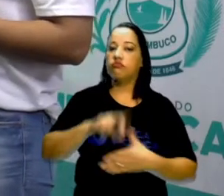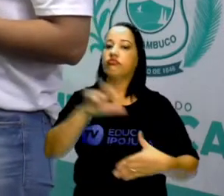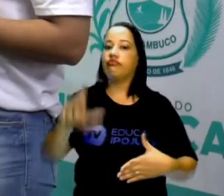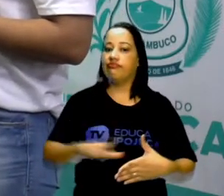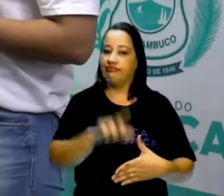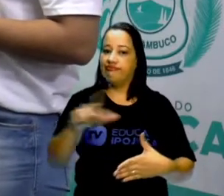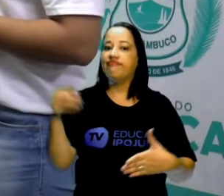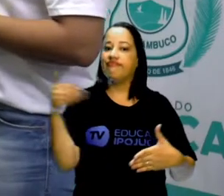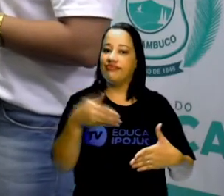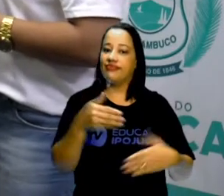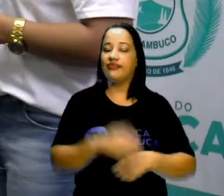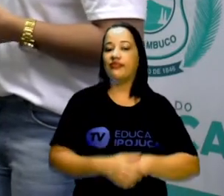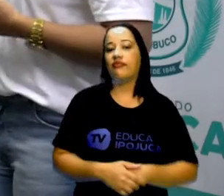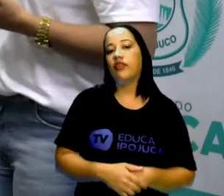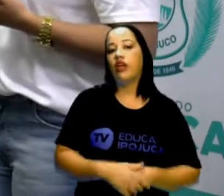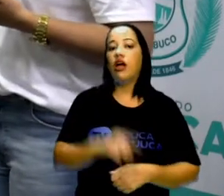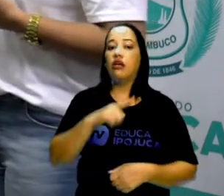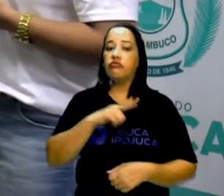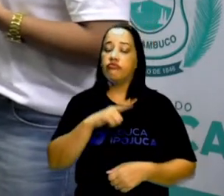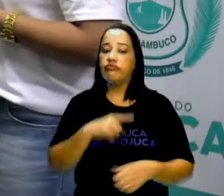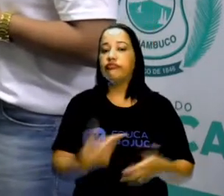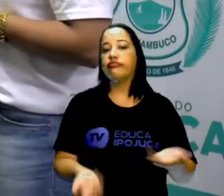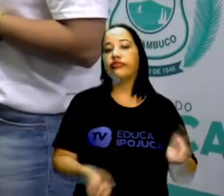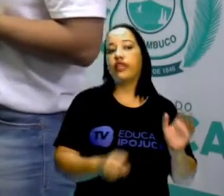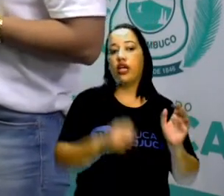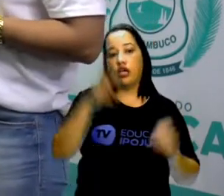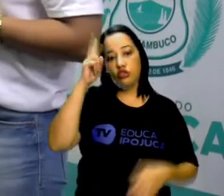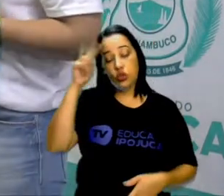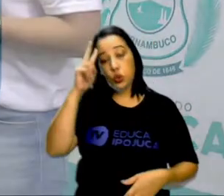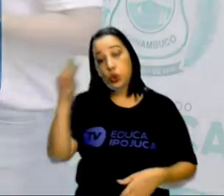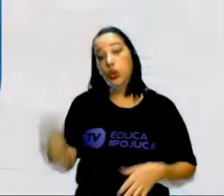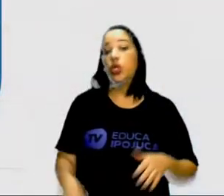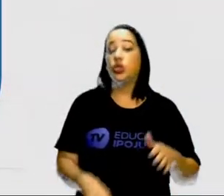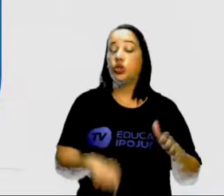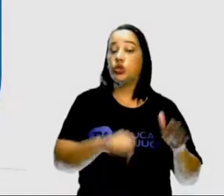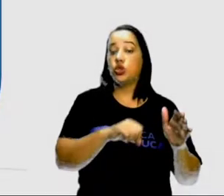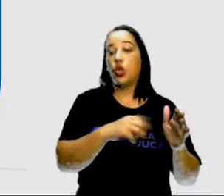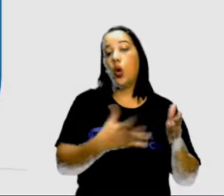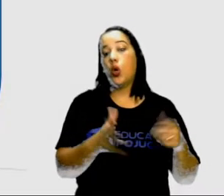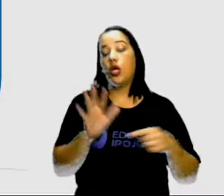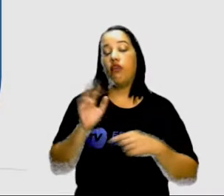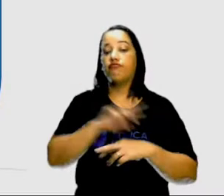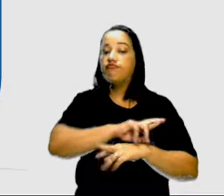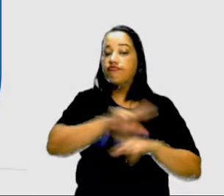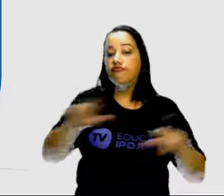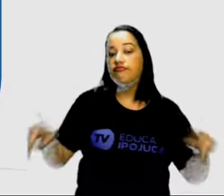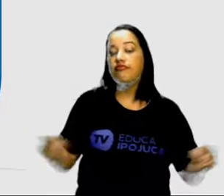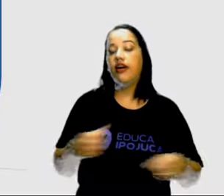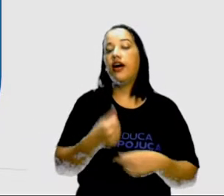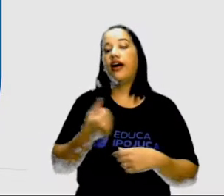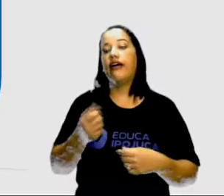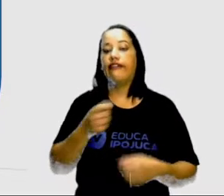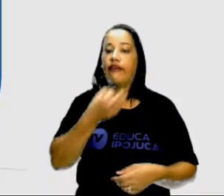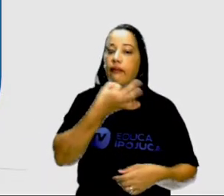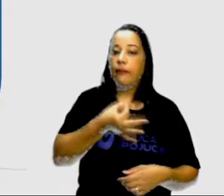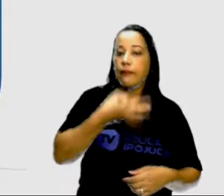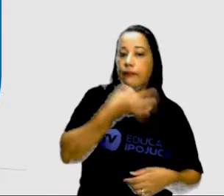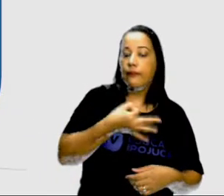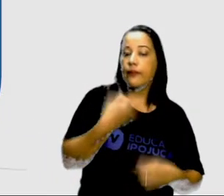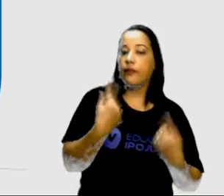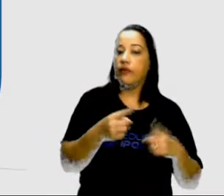Indo desde lendas folclóricas e piadas políticas, Críticas de realidade social e outros.